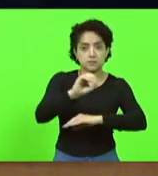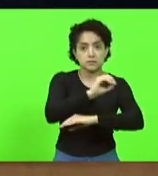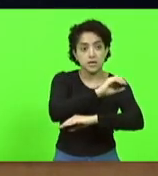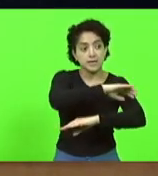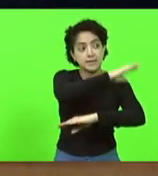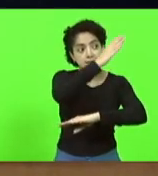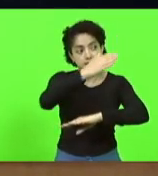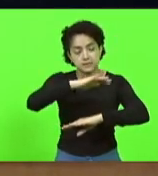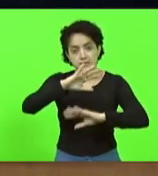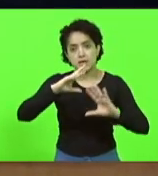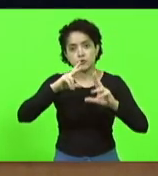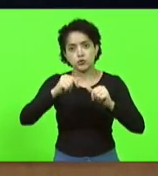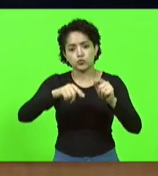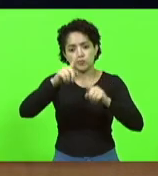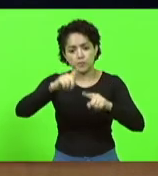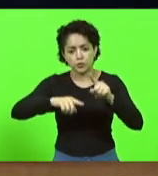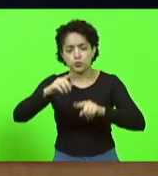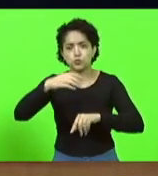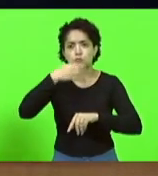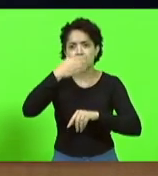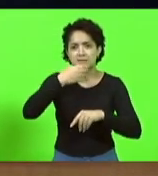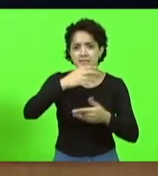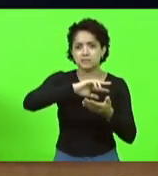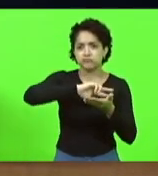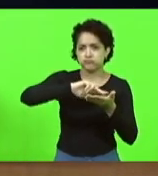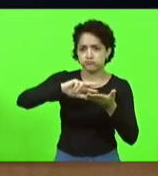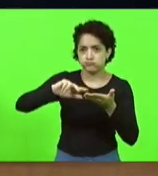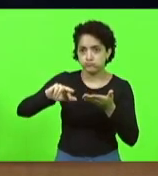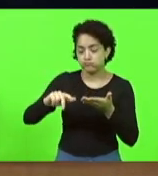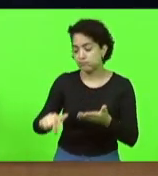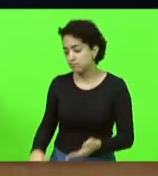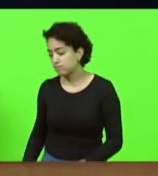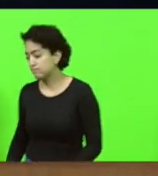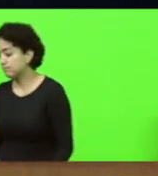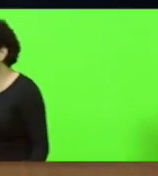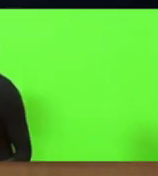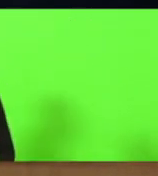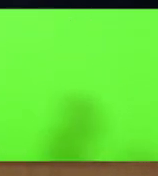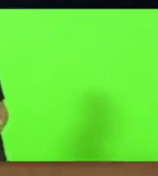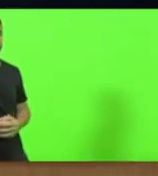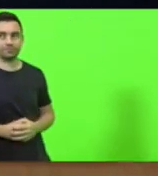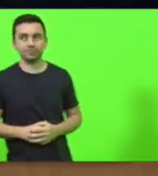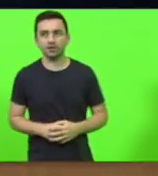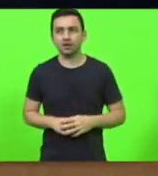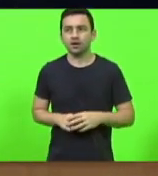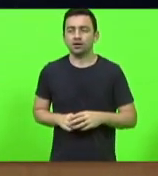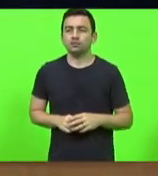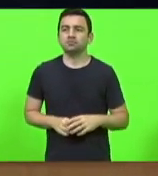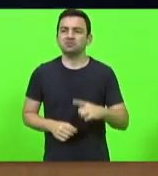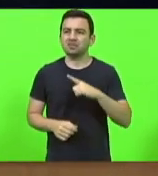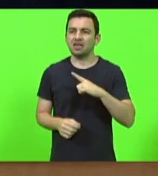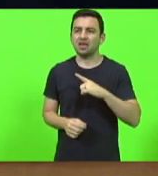um todo seus produtos, como a maçã, como a uva, como o pinhão, enfim, vários